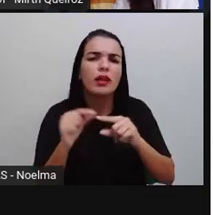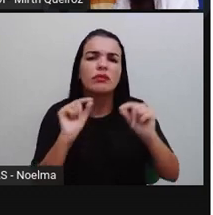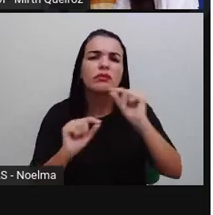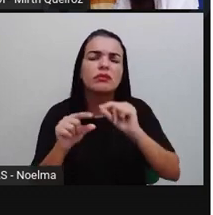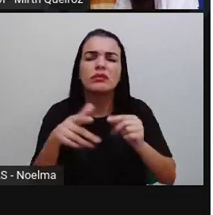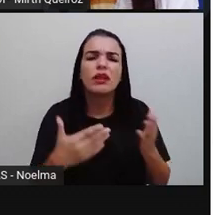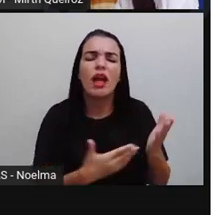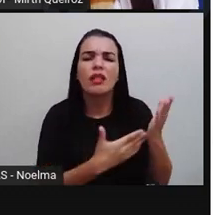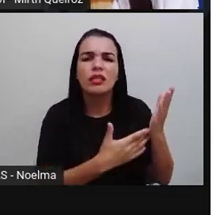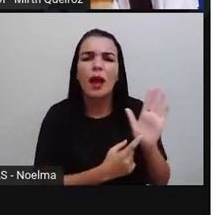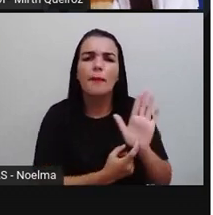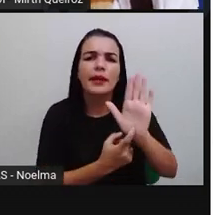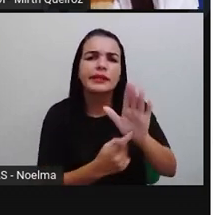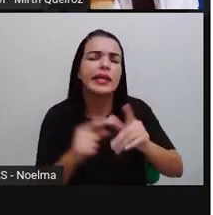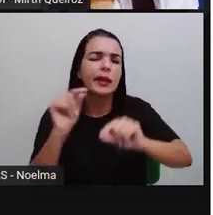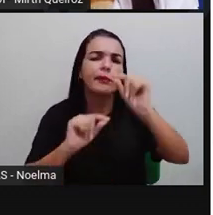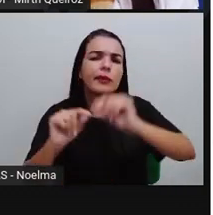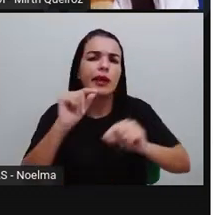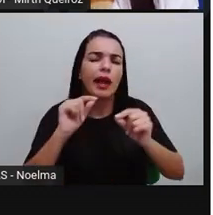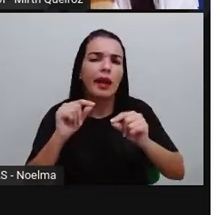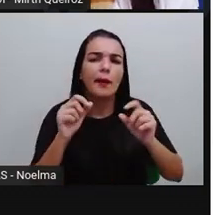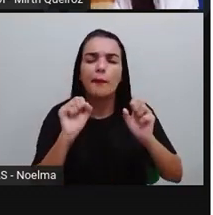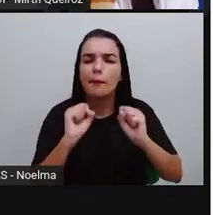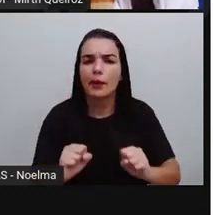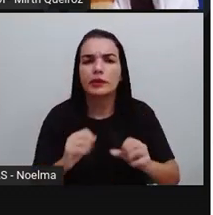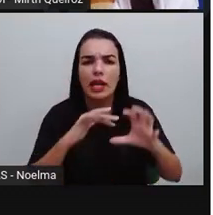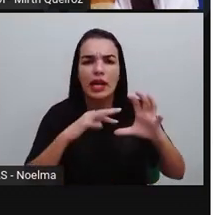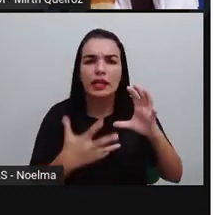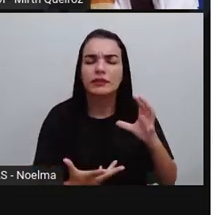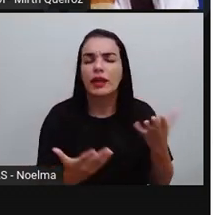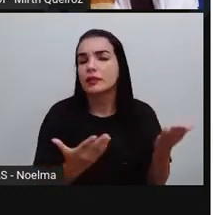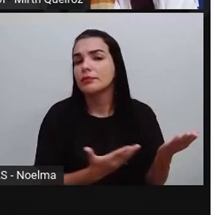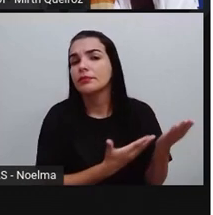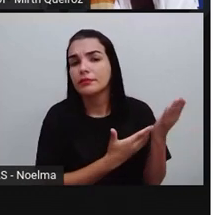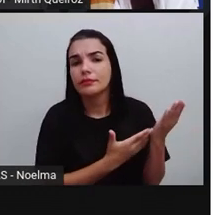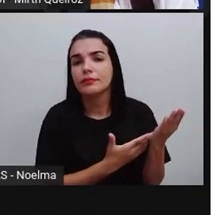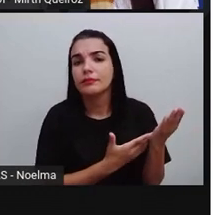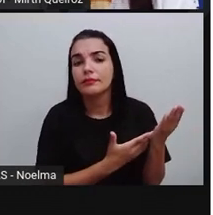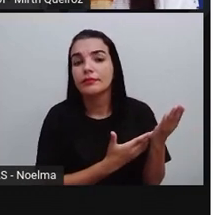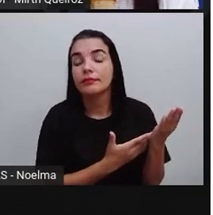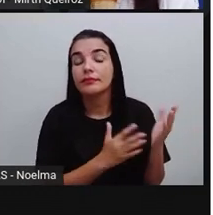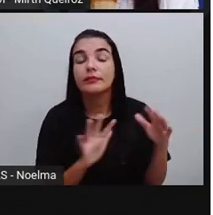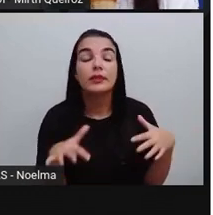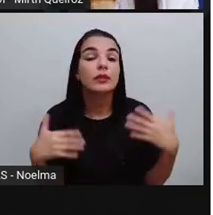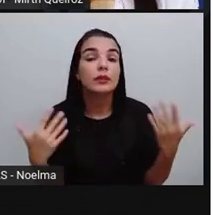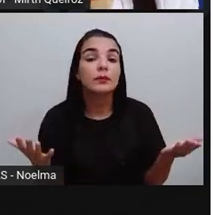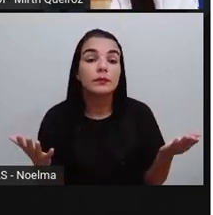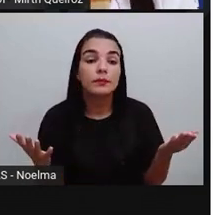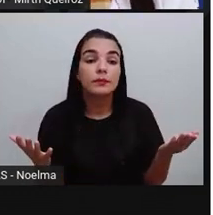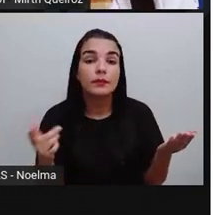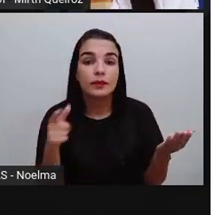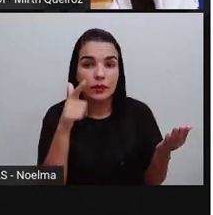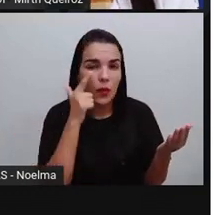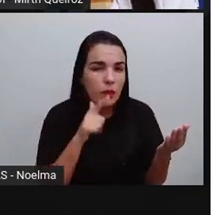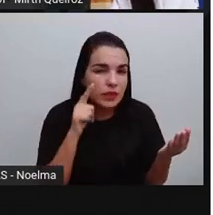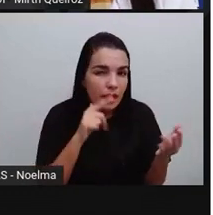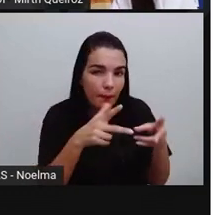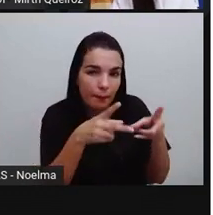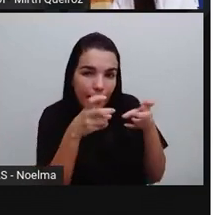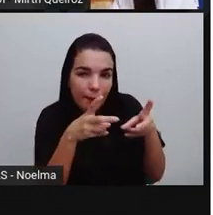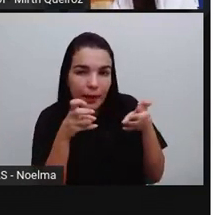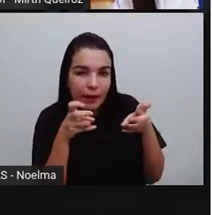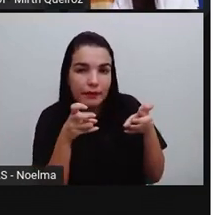essa figura apresenta que faz com que ela não seja um polígono? E aí, conseguiram identificar?